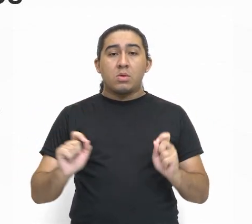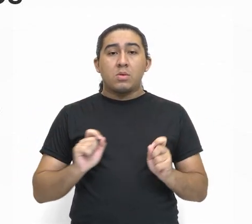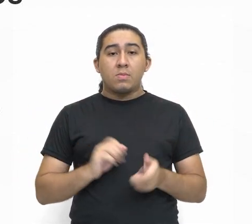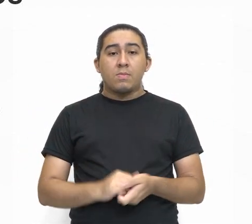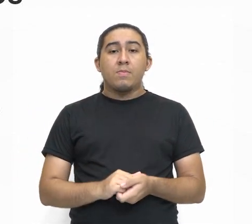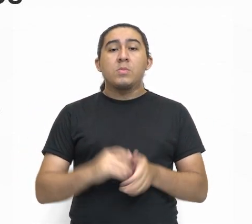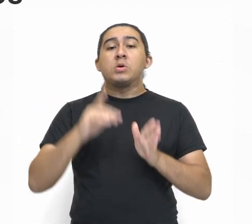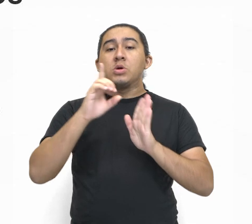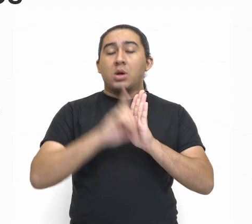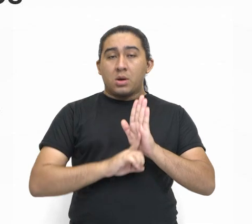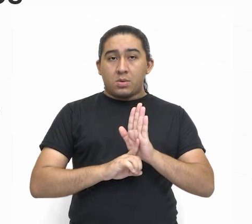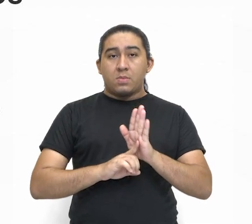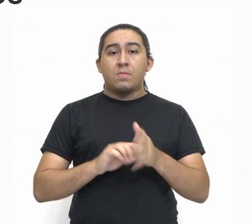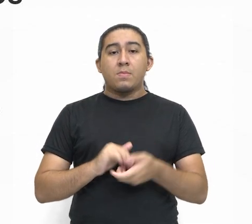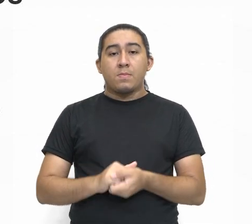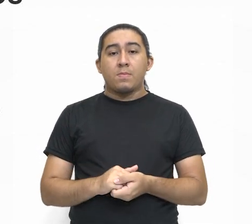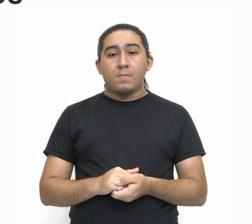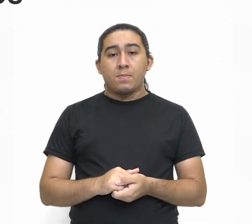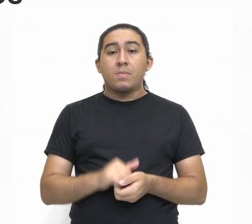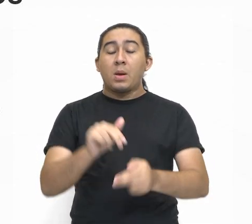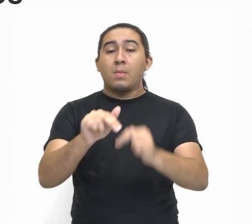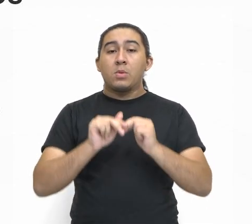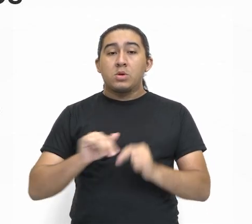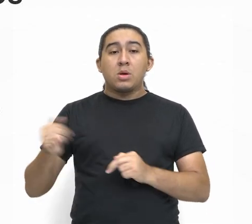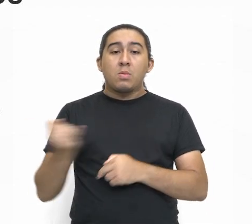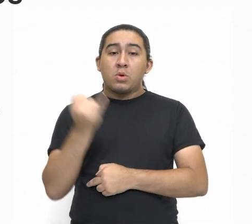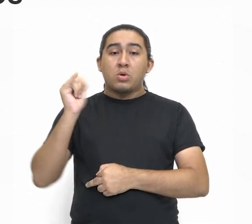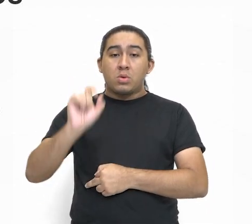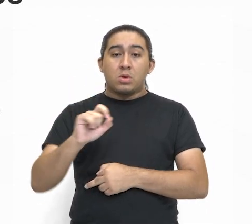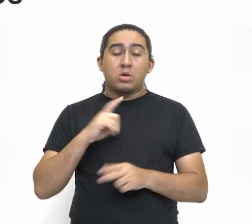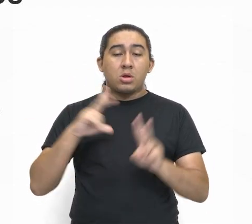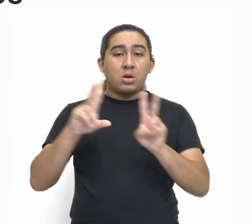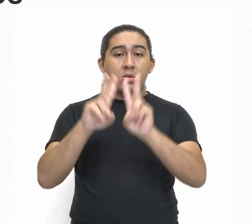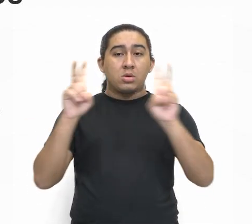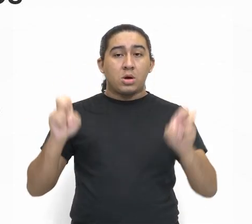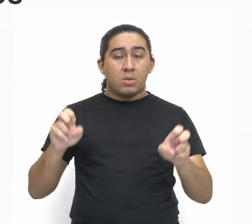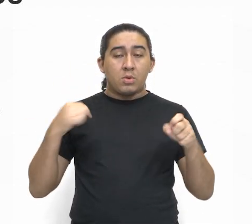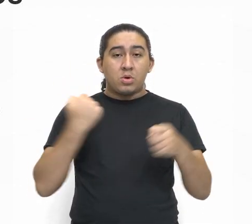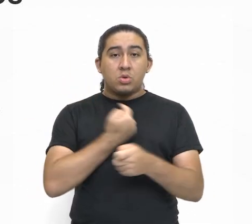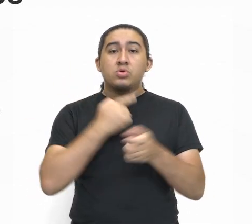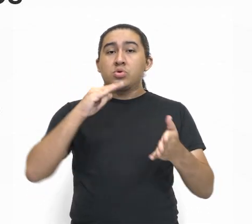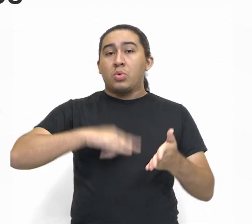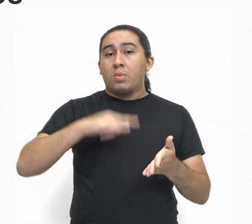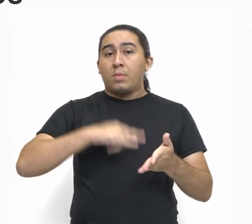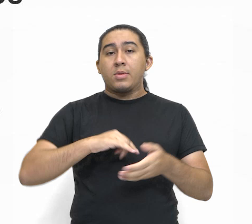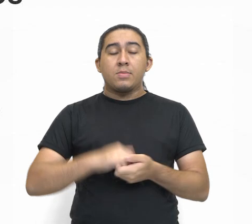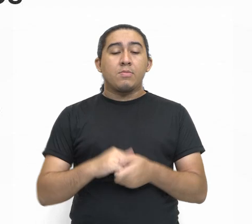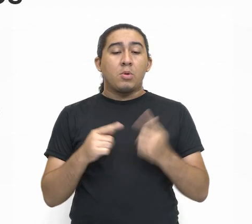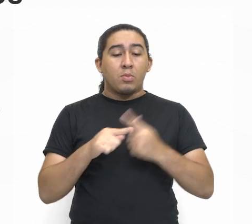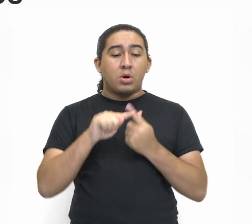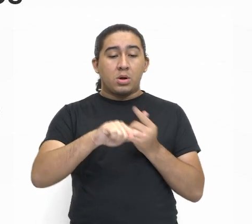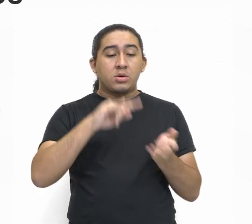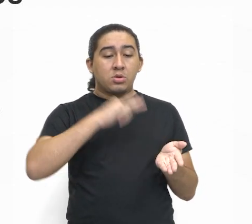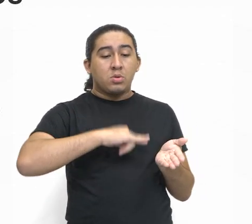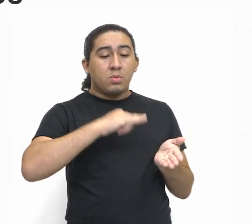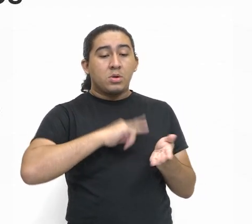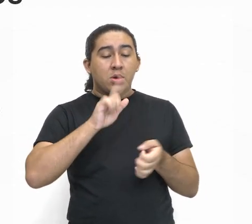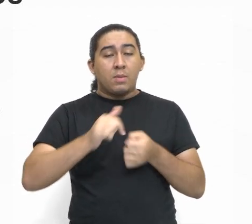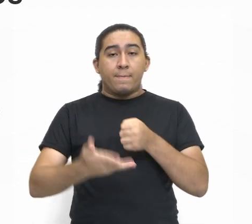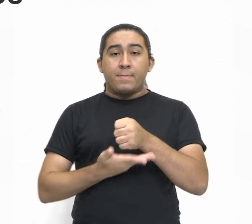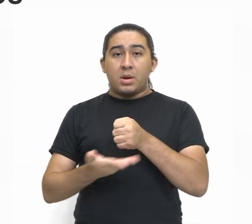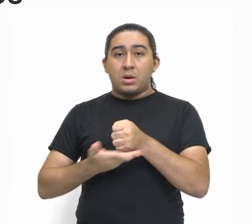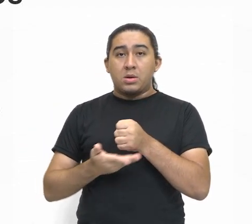direitos. É por isso que é importante essa questão da nossa documentação, porque ela é que vai garantir